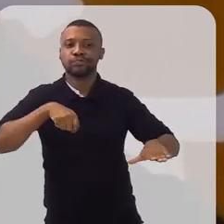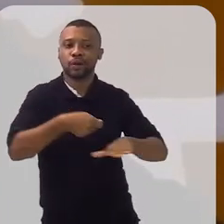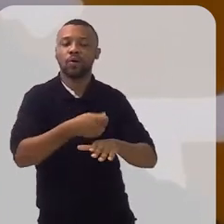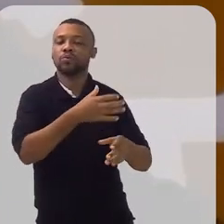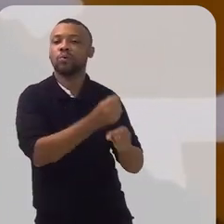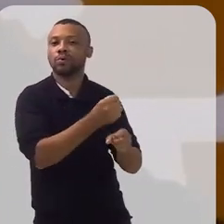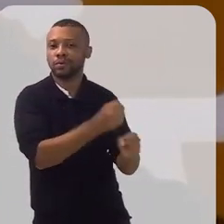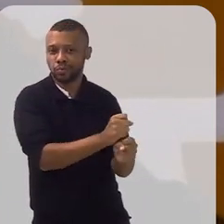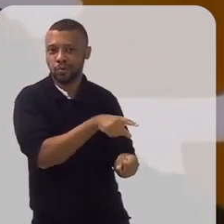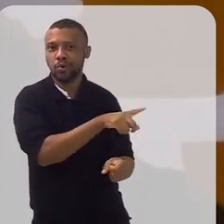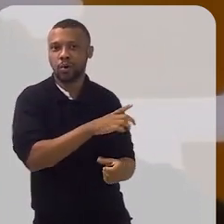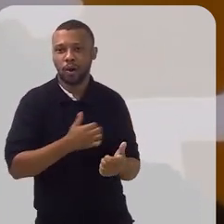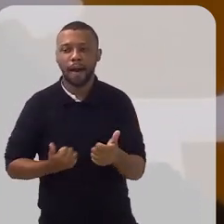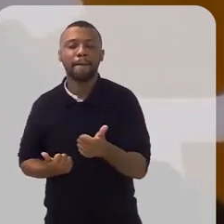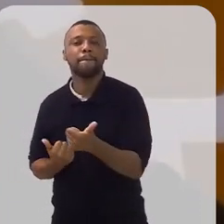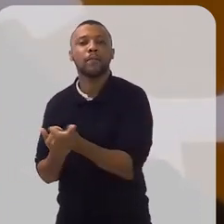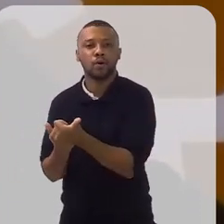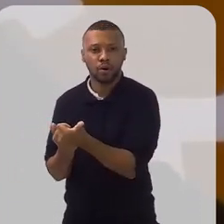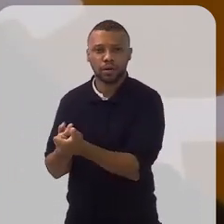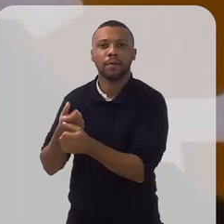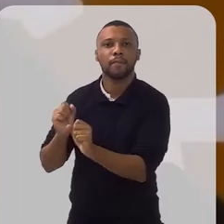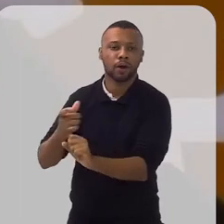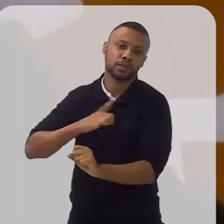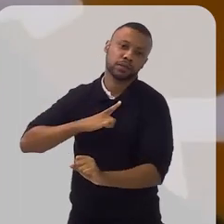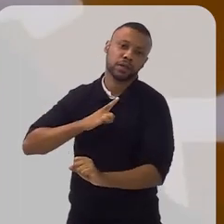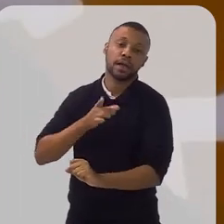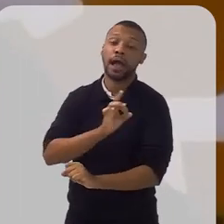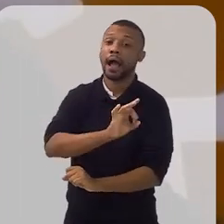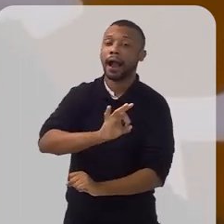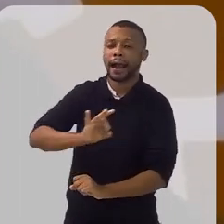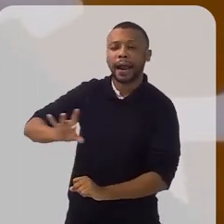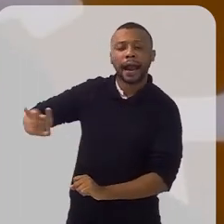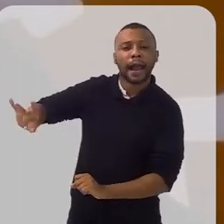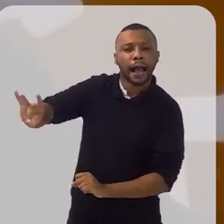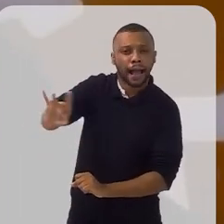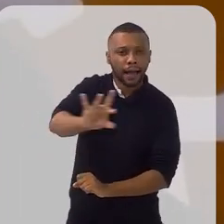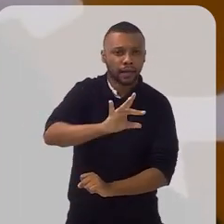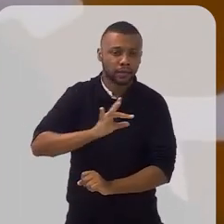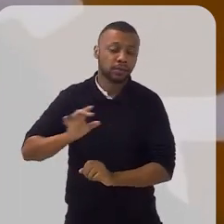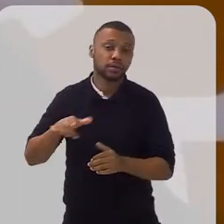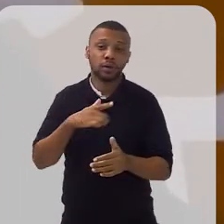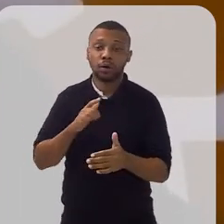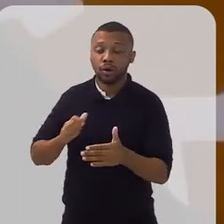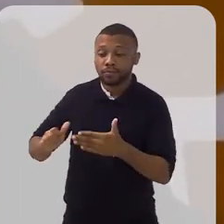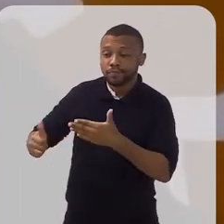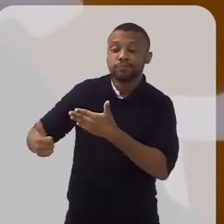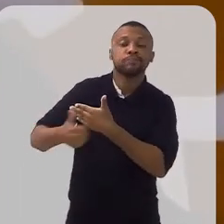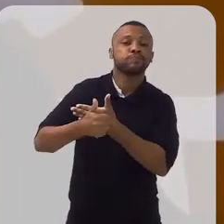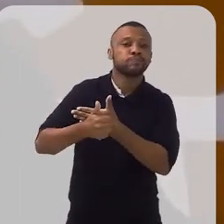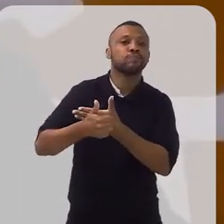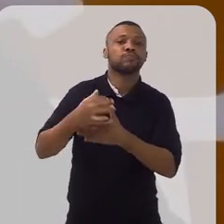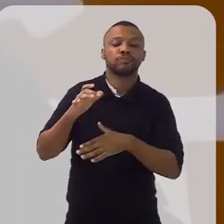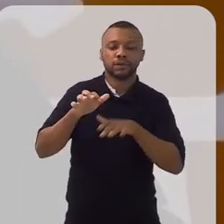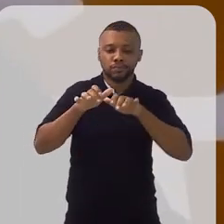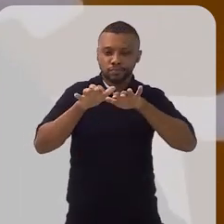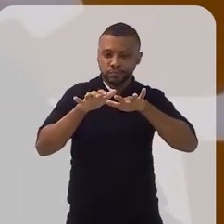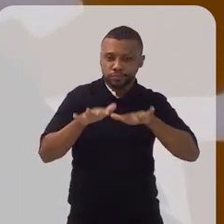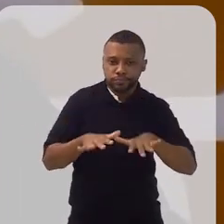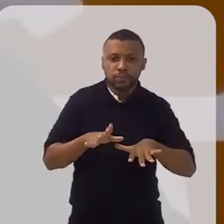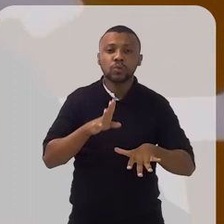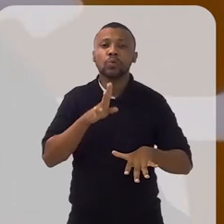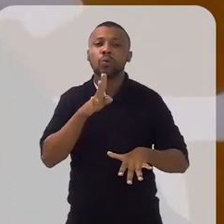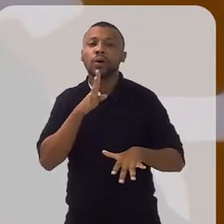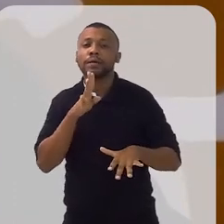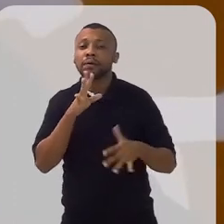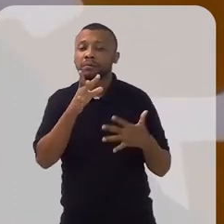apoio que esse profissional pode prestar a cada um dos contribuintes. Então, assumindo esse protagonismo da confecção e do